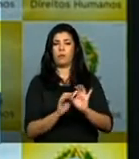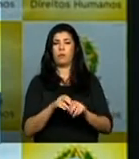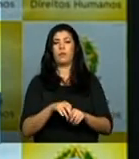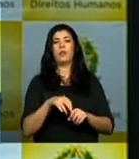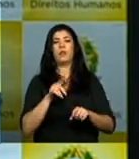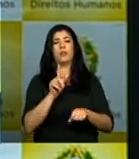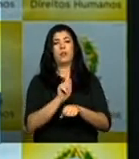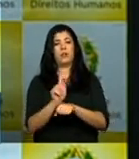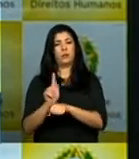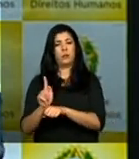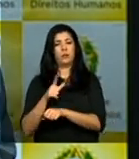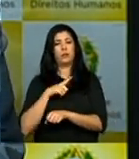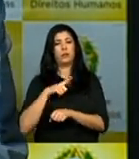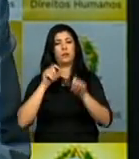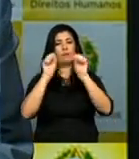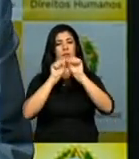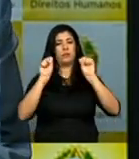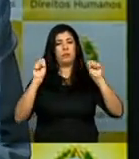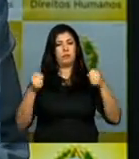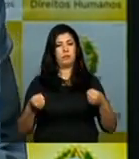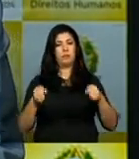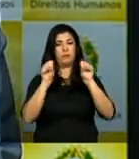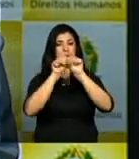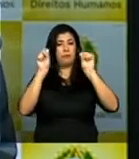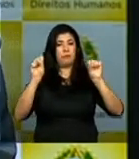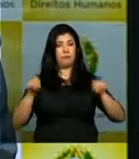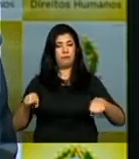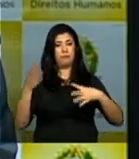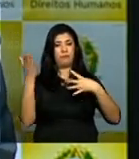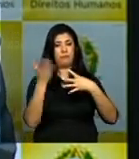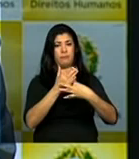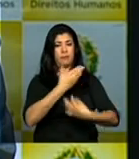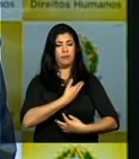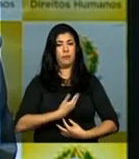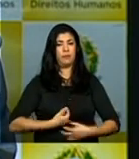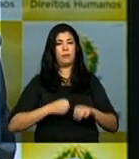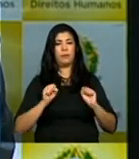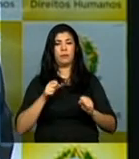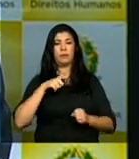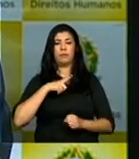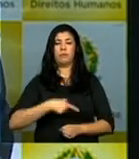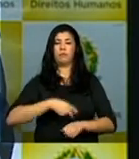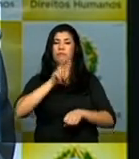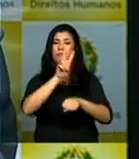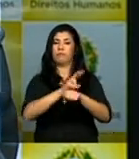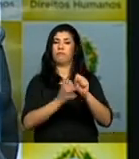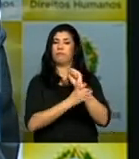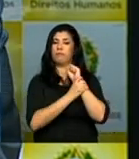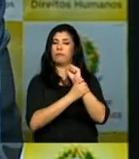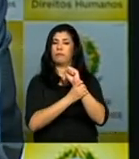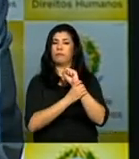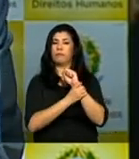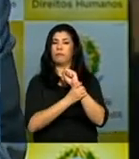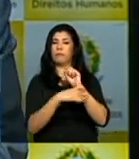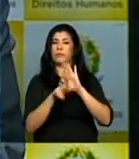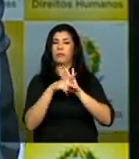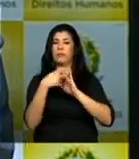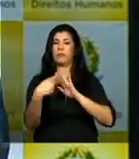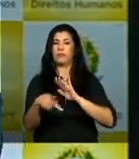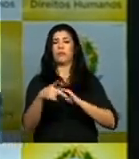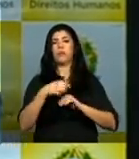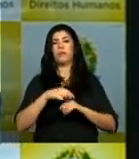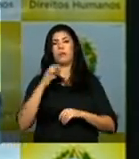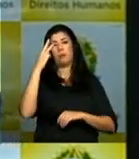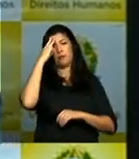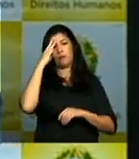gestão de sistemas de arquivos públicos para garantir esse direito à memória